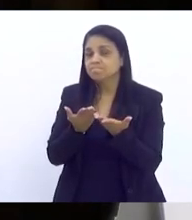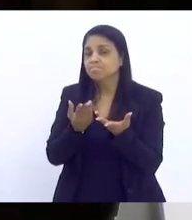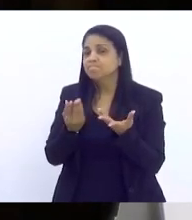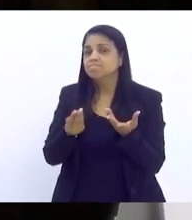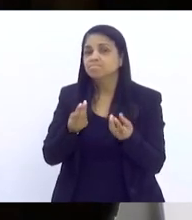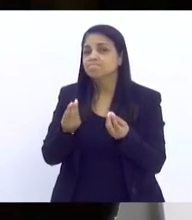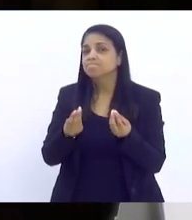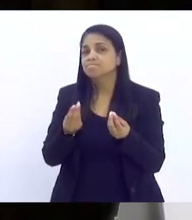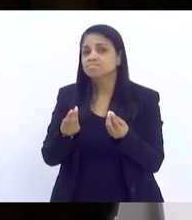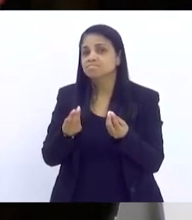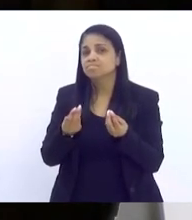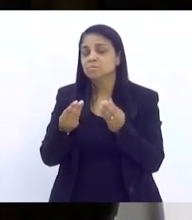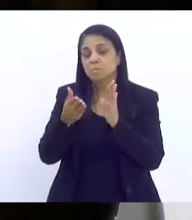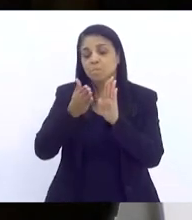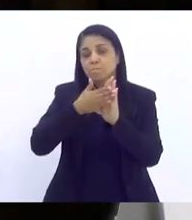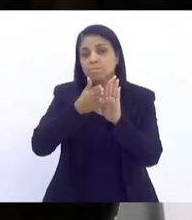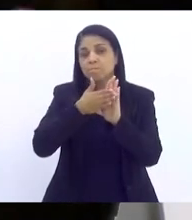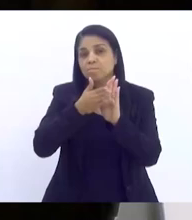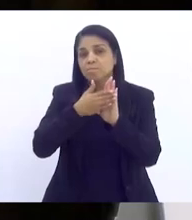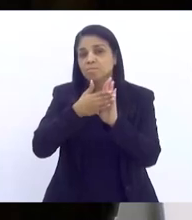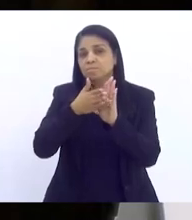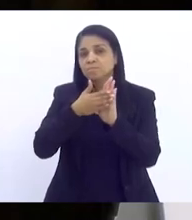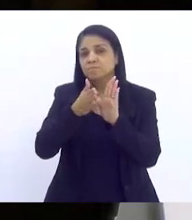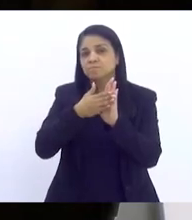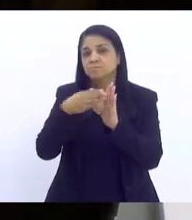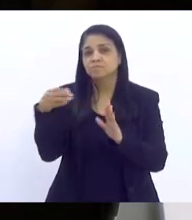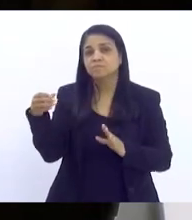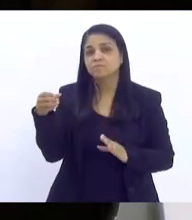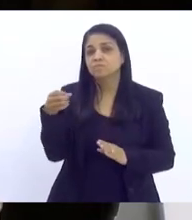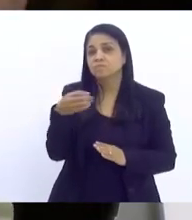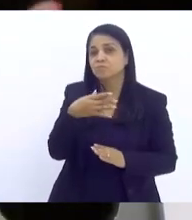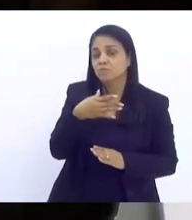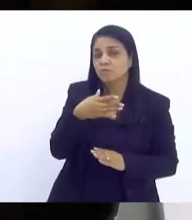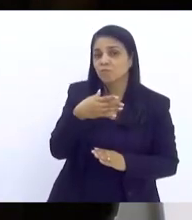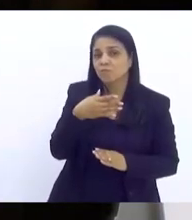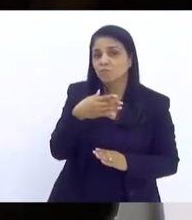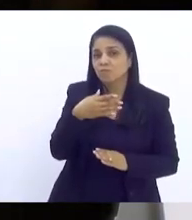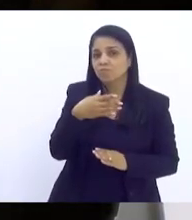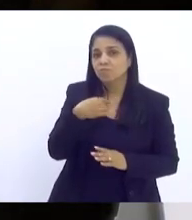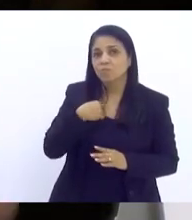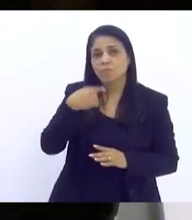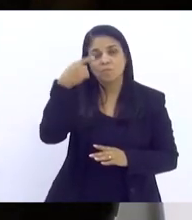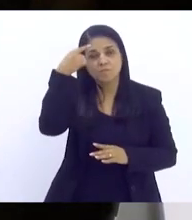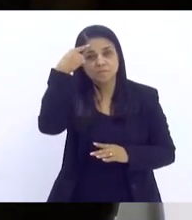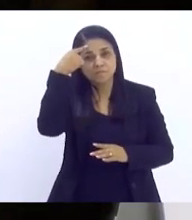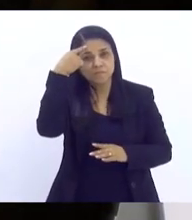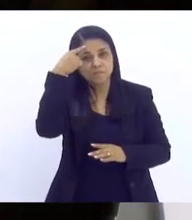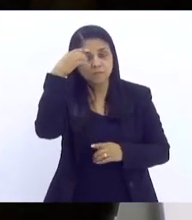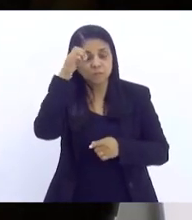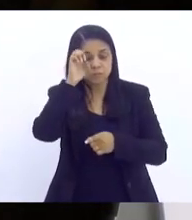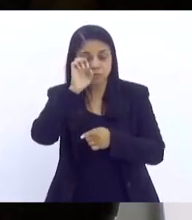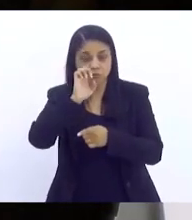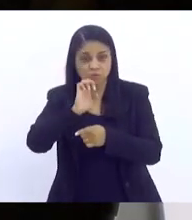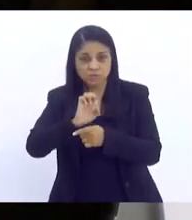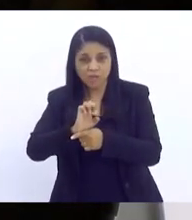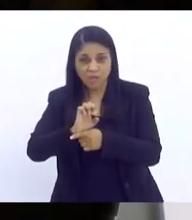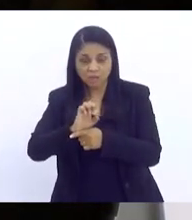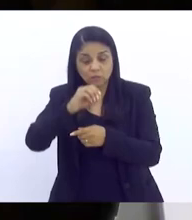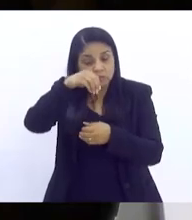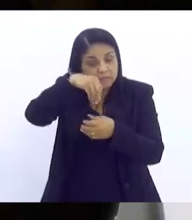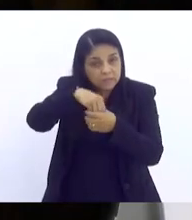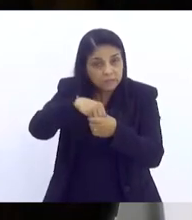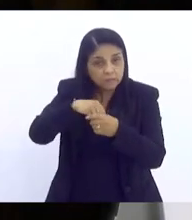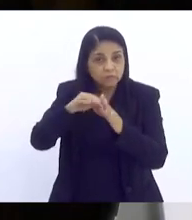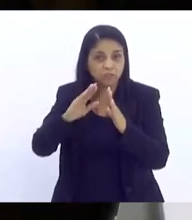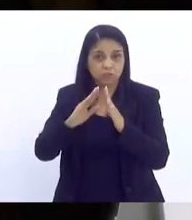não propostas novas de devaneios ou de posto avançado do Estado na escola, mas